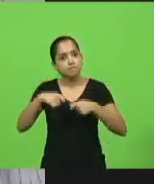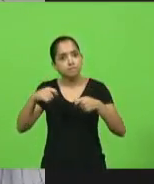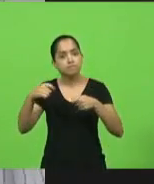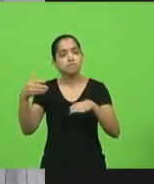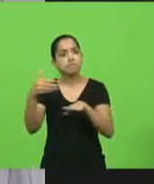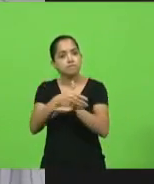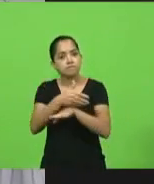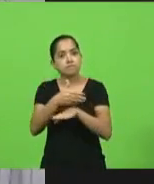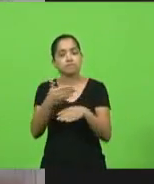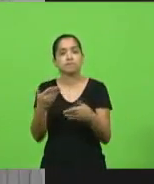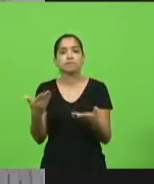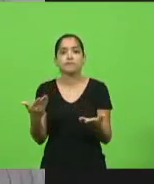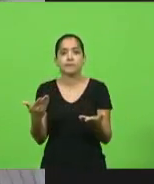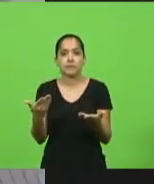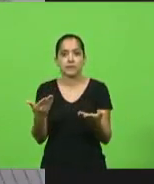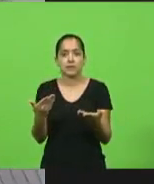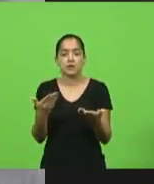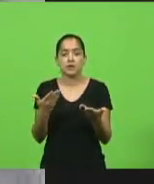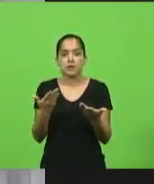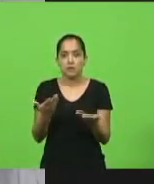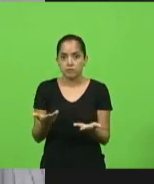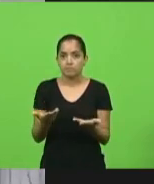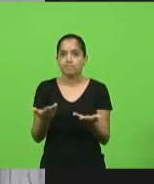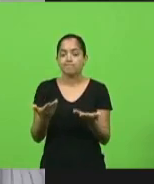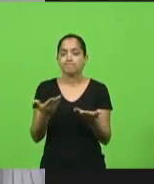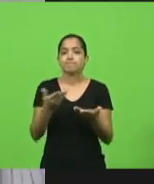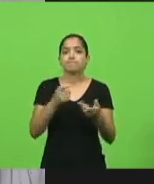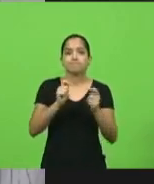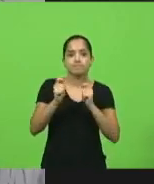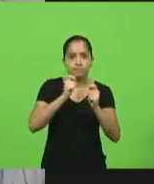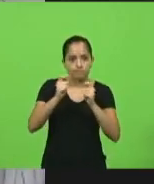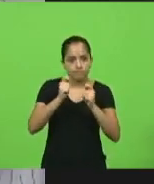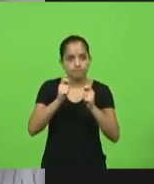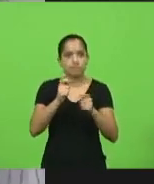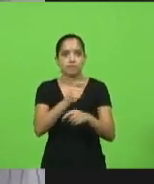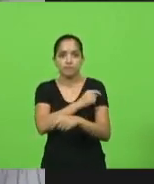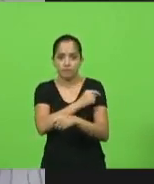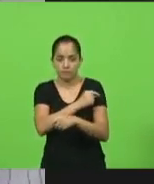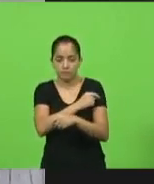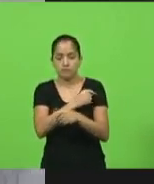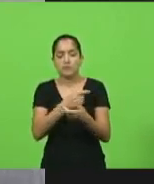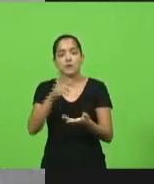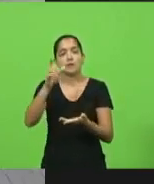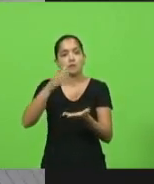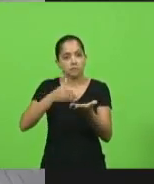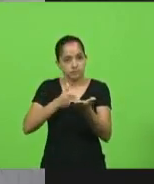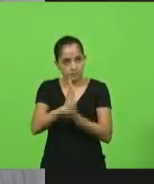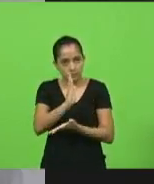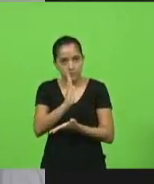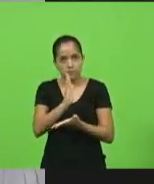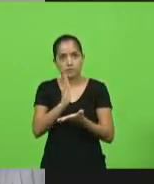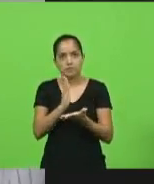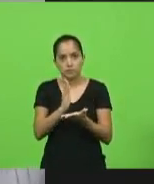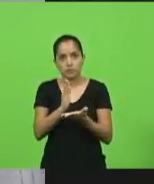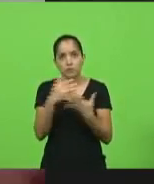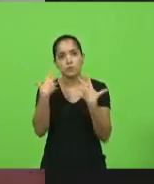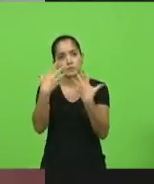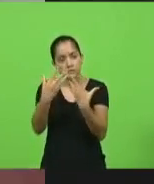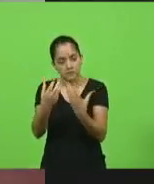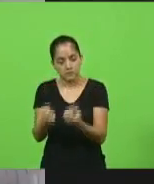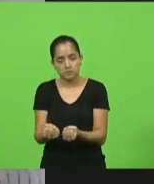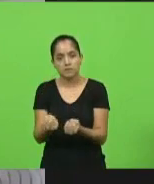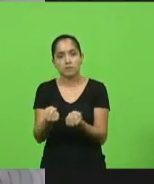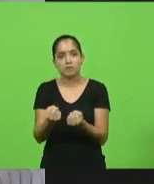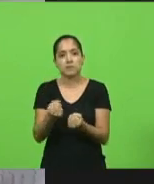nosso país. houve controle da vacina, houve aprovação da vacina, vamos autorizar que ela venha. Nós